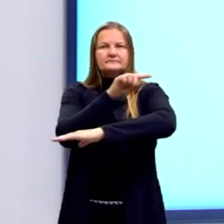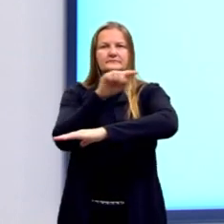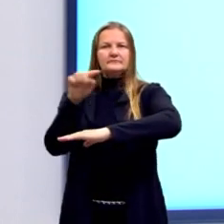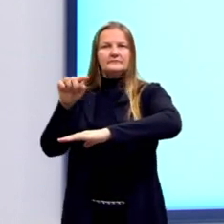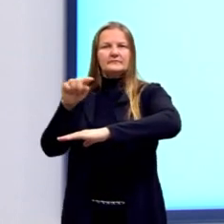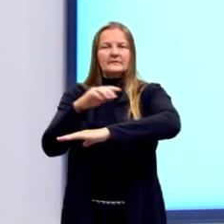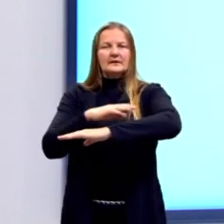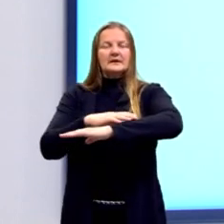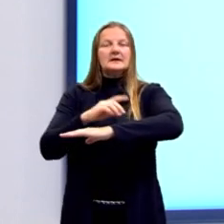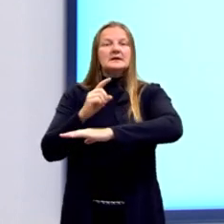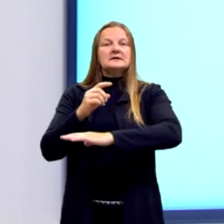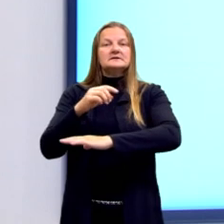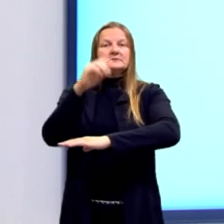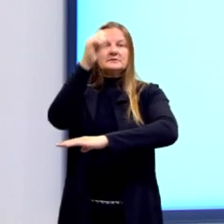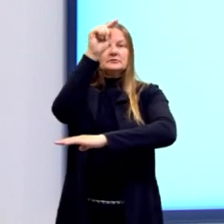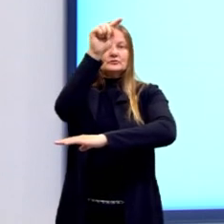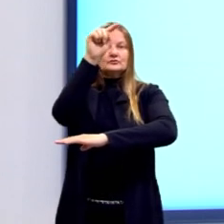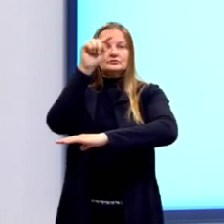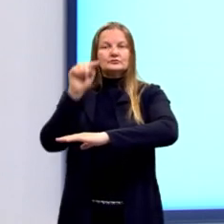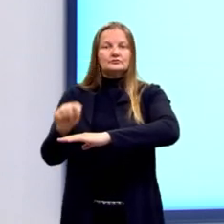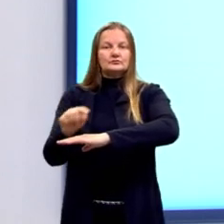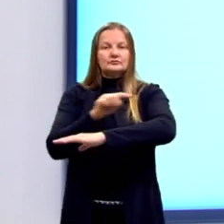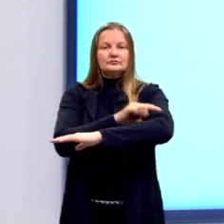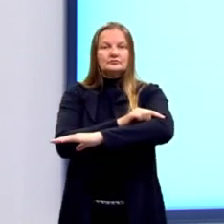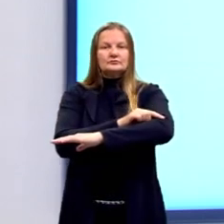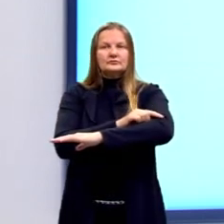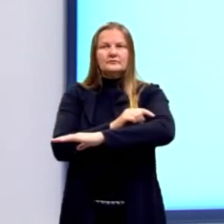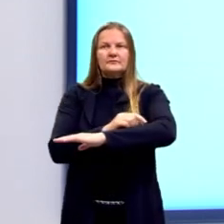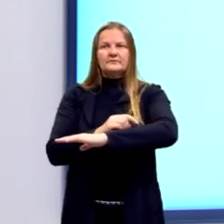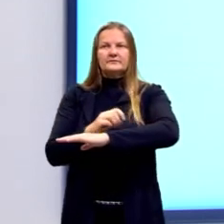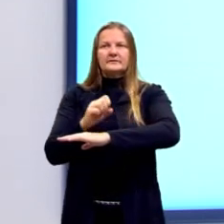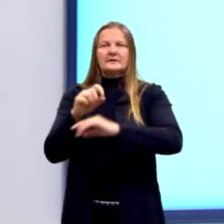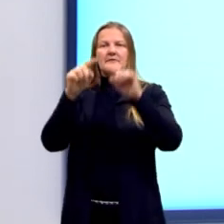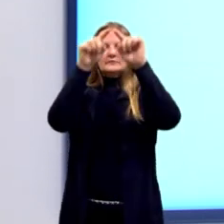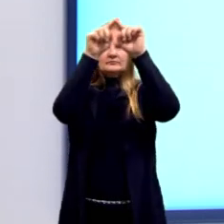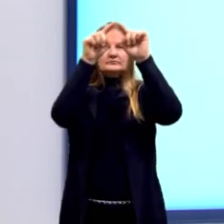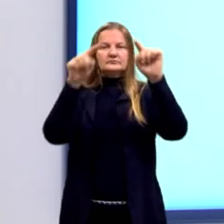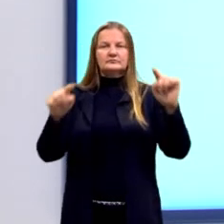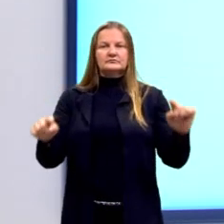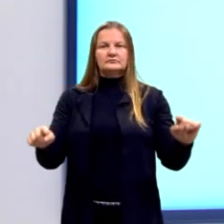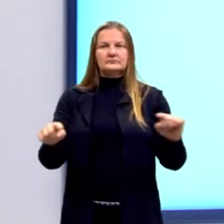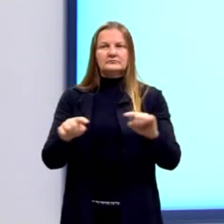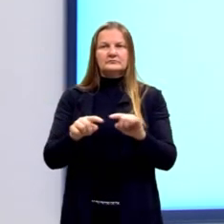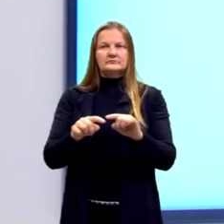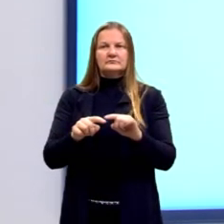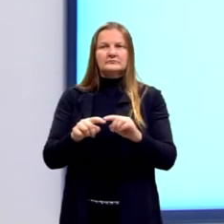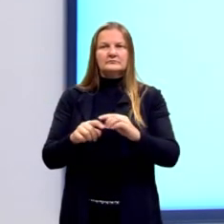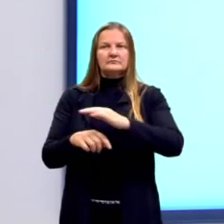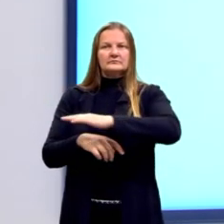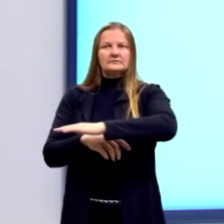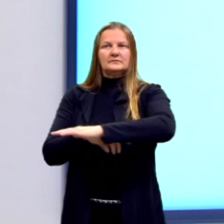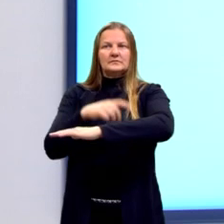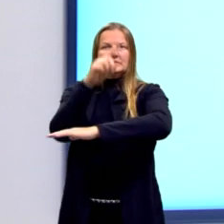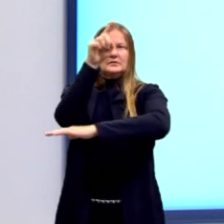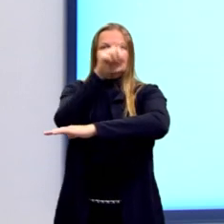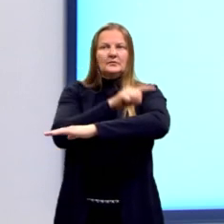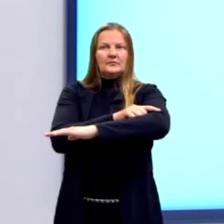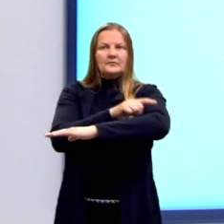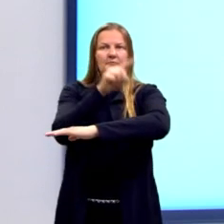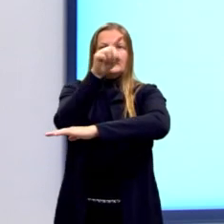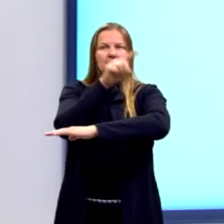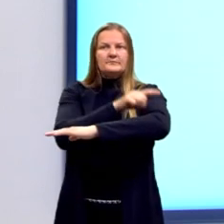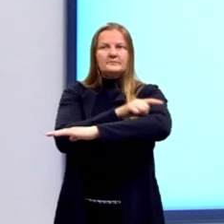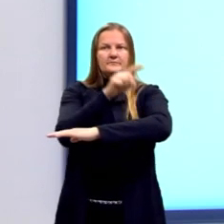paralelo ao terceiro lado. Então, se nós pegarmos o nosso triângulo ABC, a partir de dois lados, então, aqui